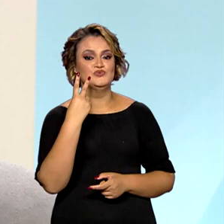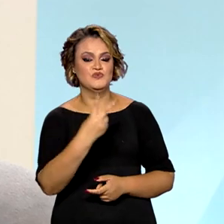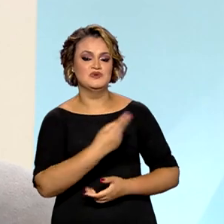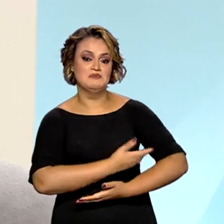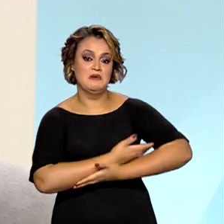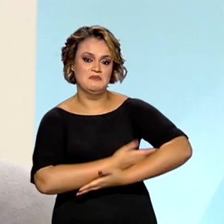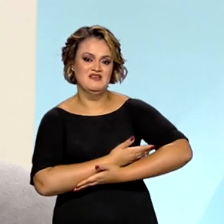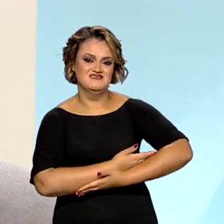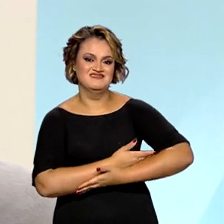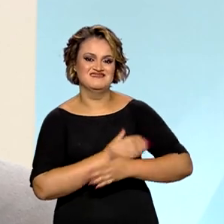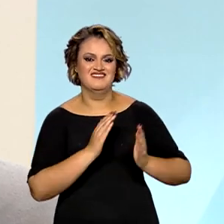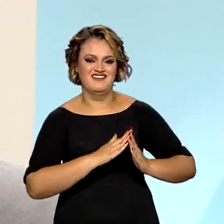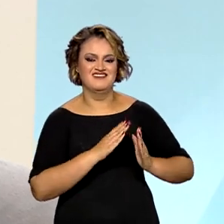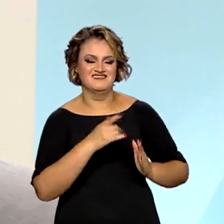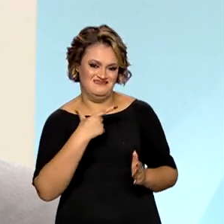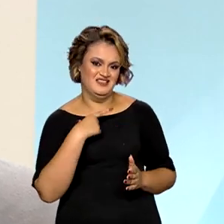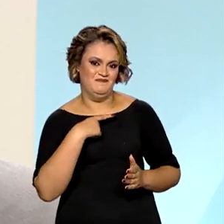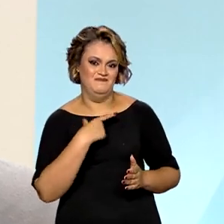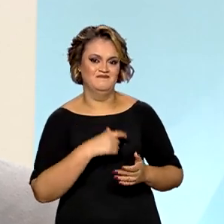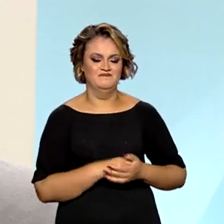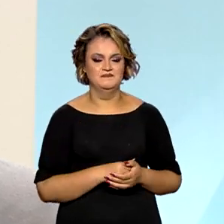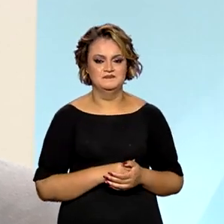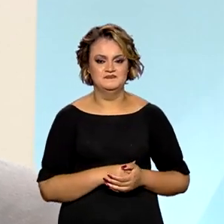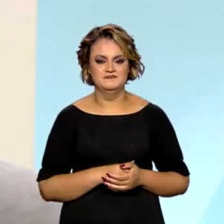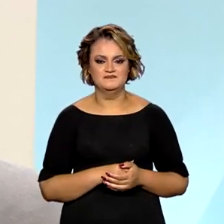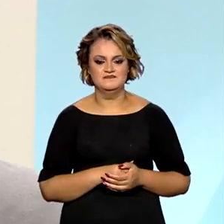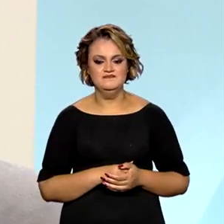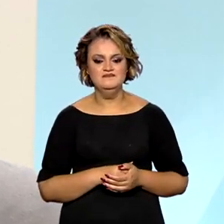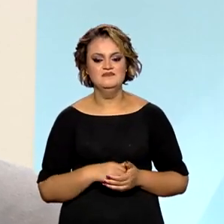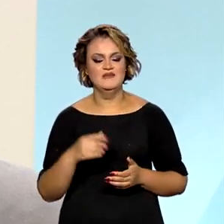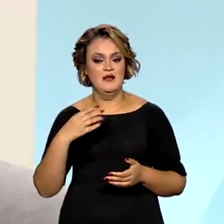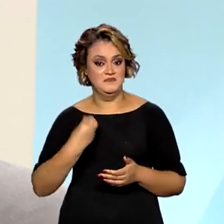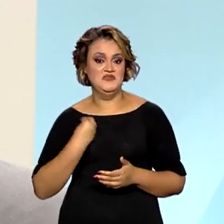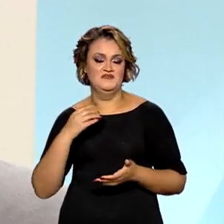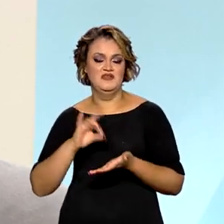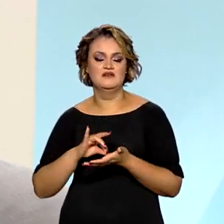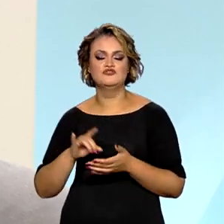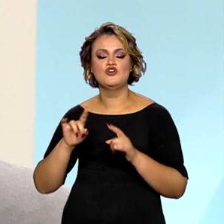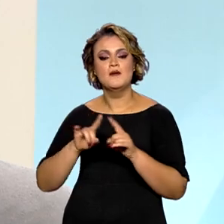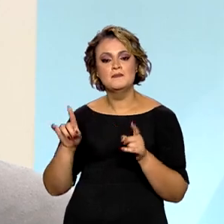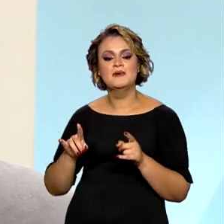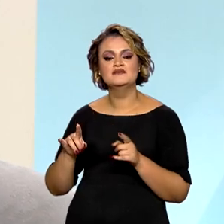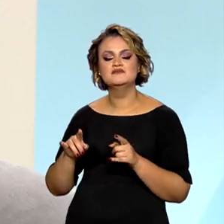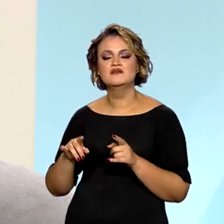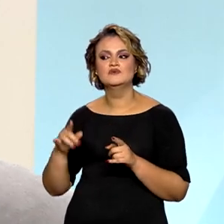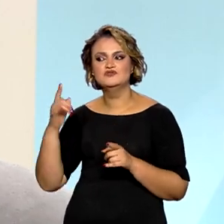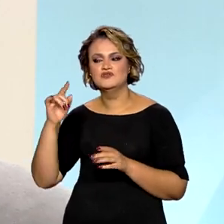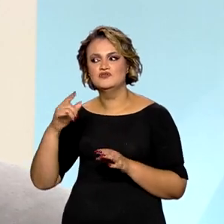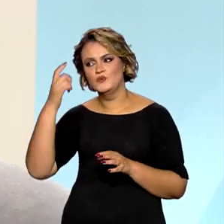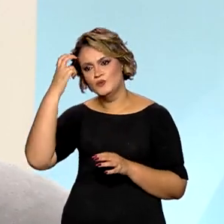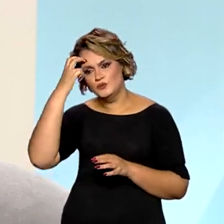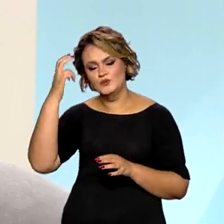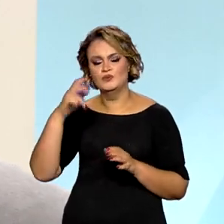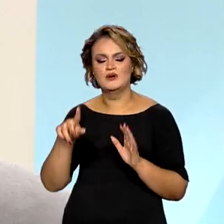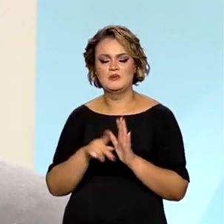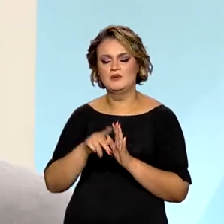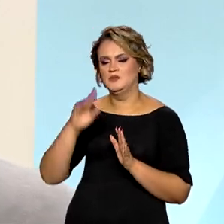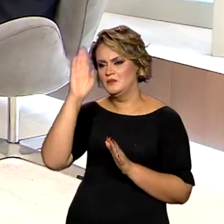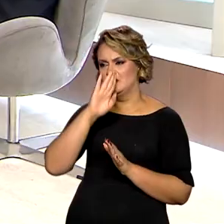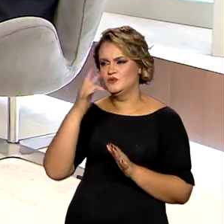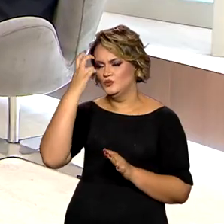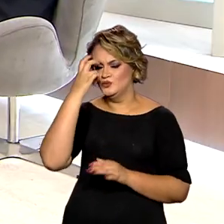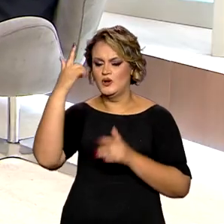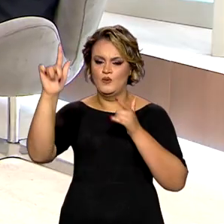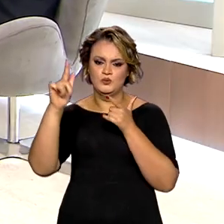casa, eu tenho duas bebezinhas ainda, né? Então, eu tenho essa realidade. Agora, conforme a gente for criando essa cultura Brasil afora, e o